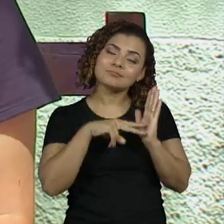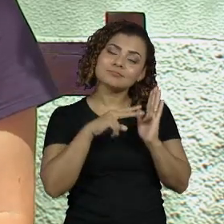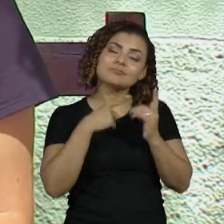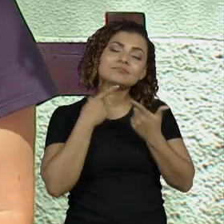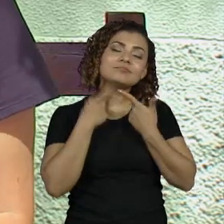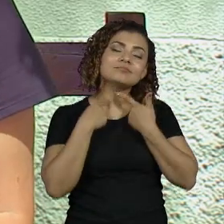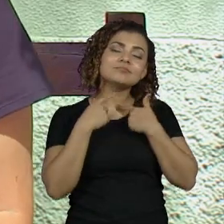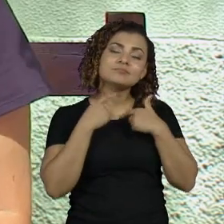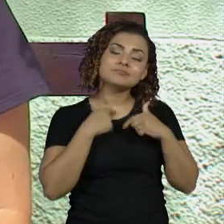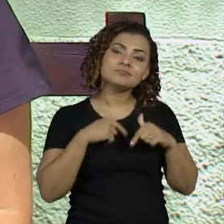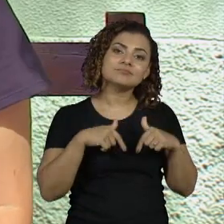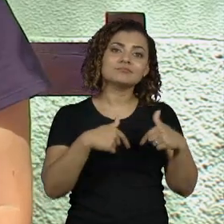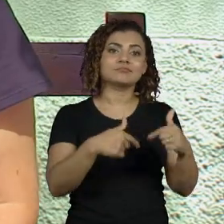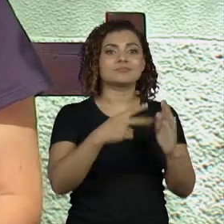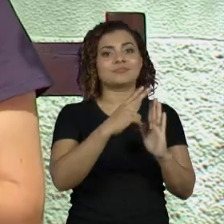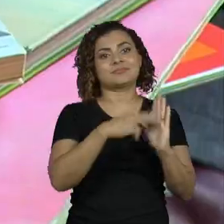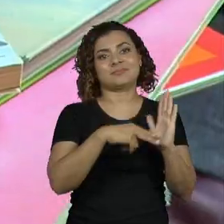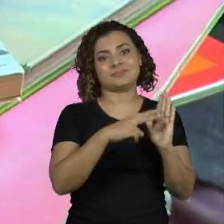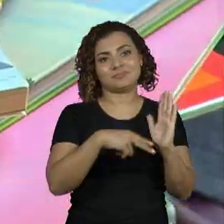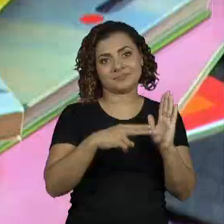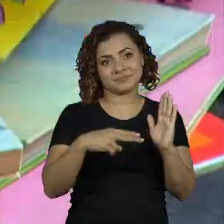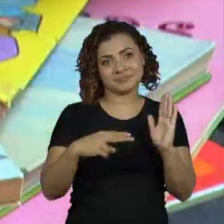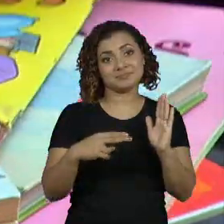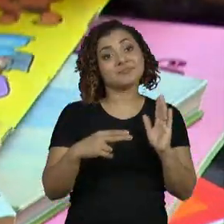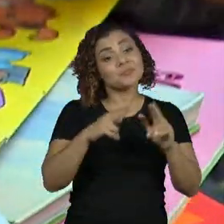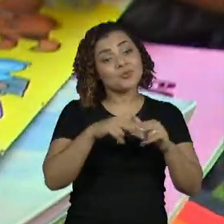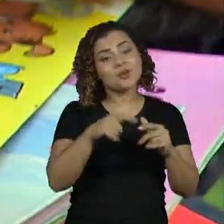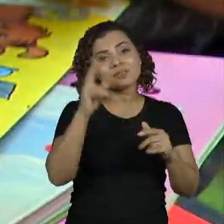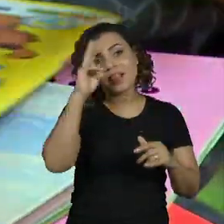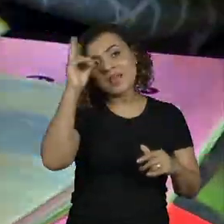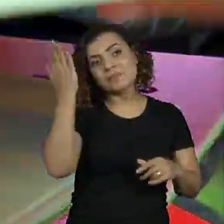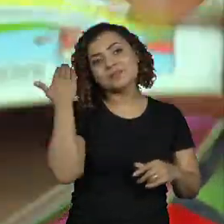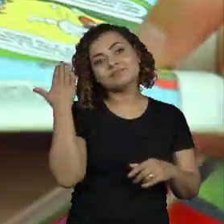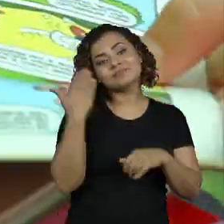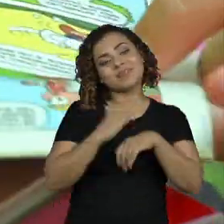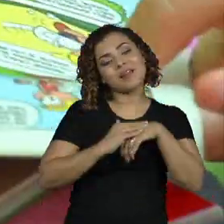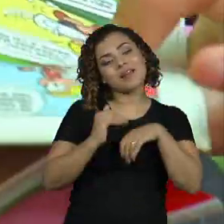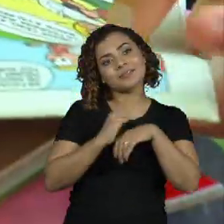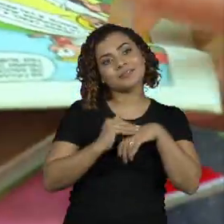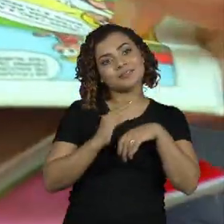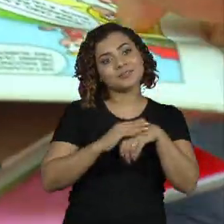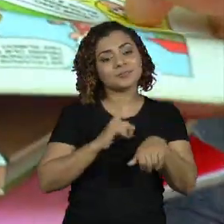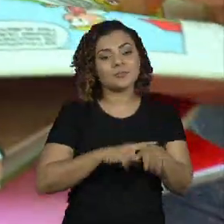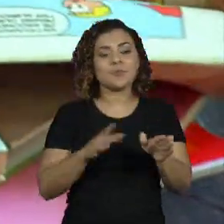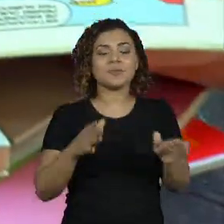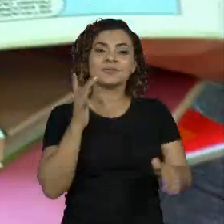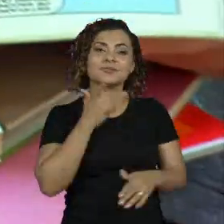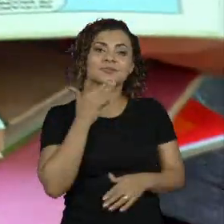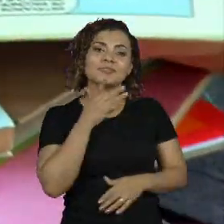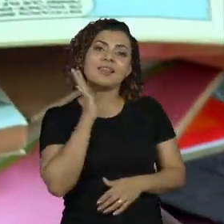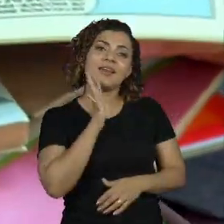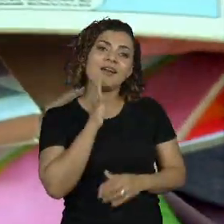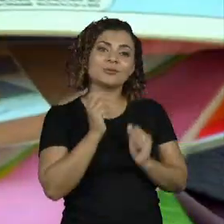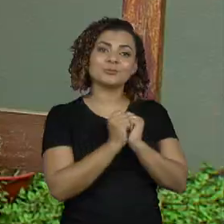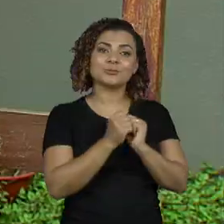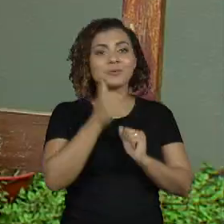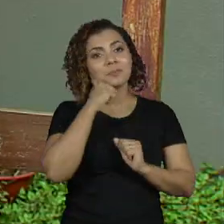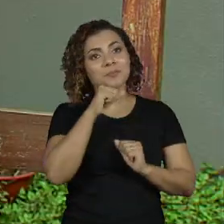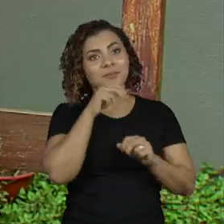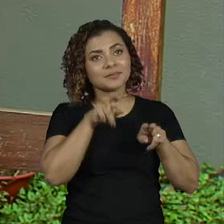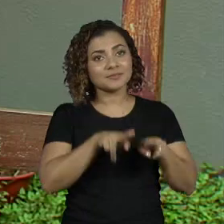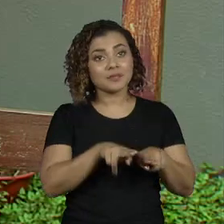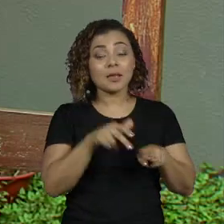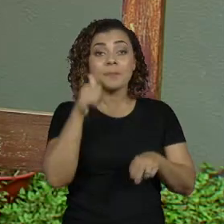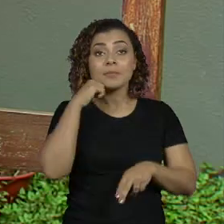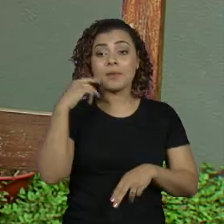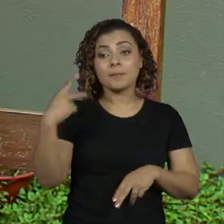em exercitar o gosto pela leitura, tendo essa memória, essa memória afetiva desses momentos gostosos que a gente passou junto. A minha mãe